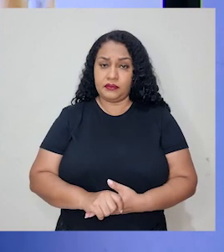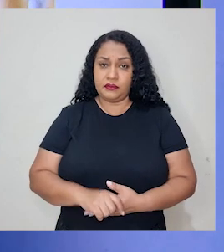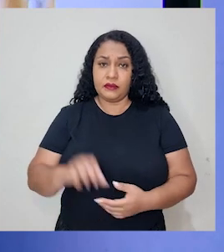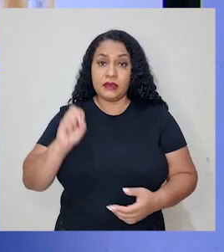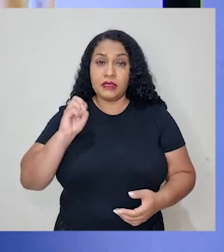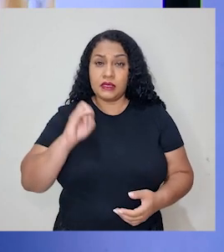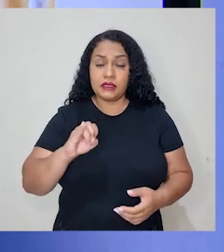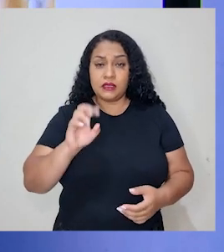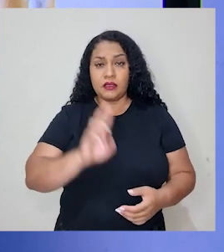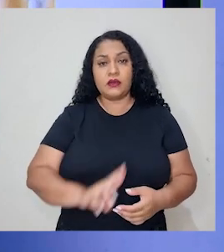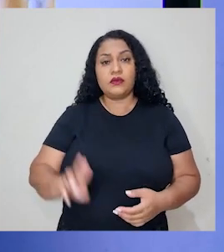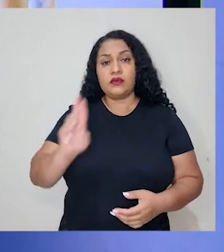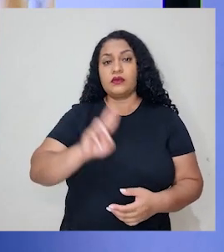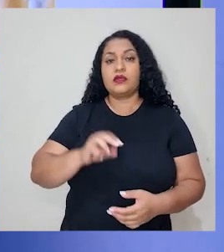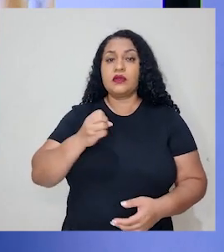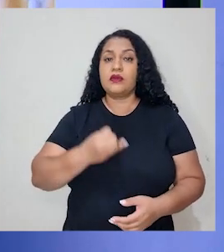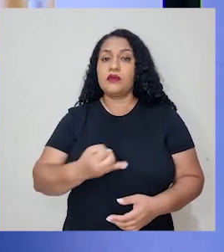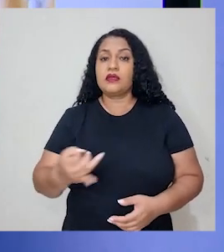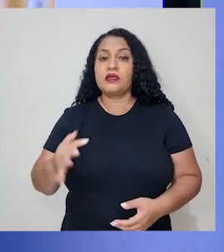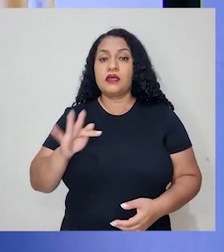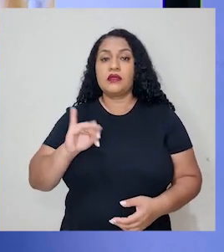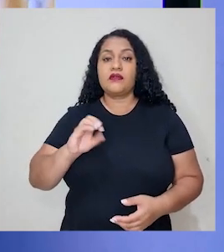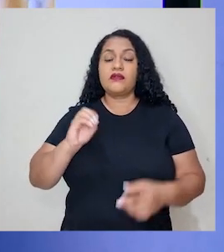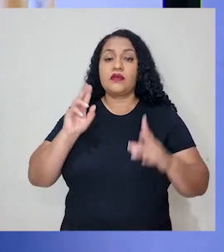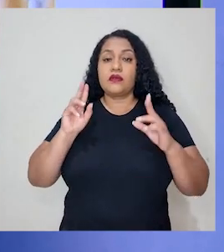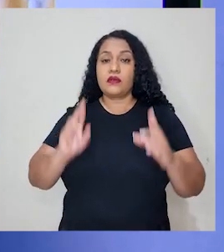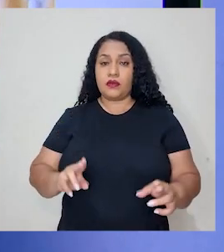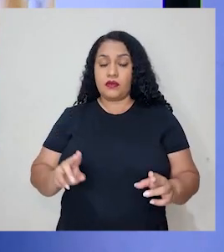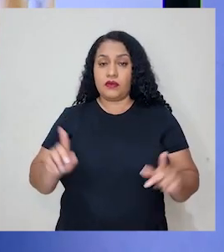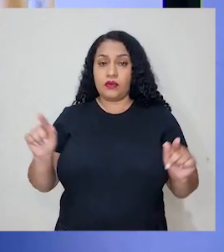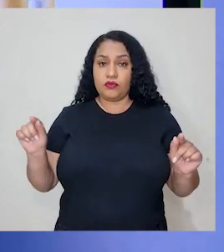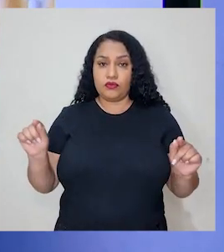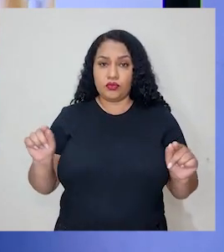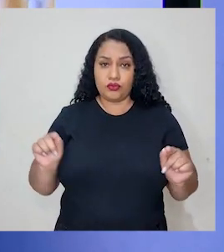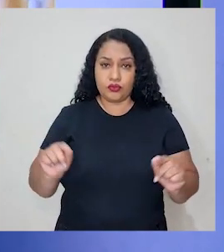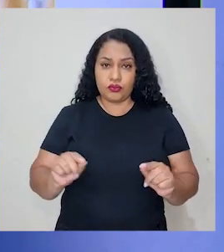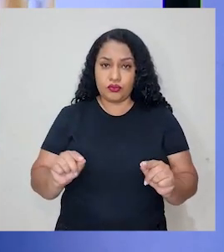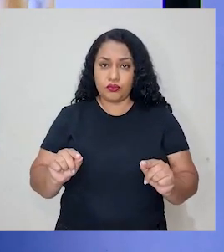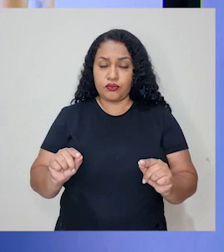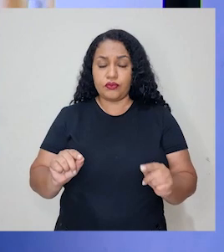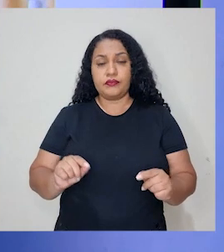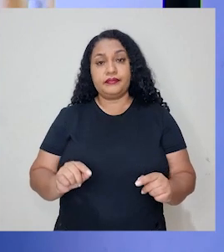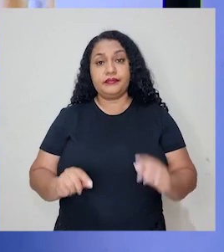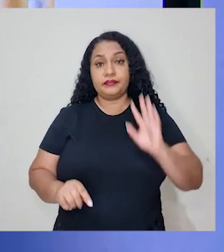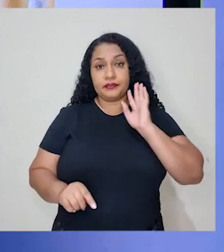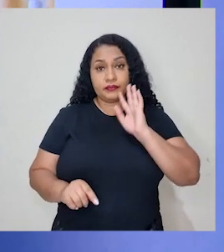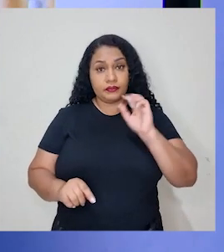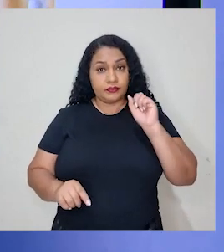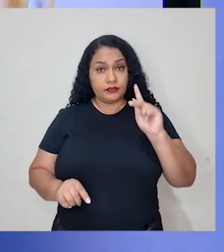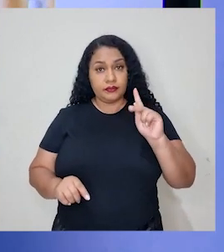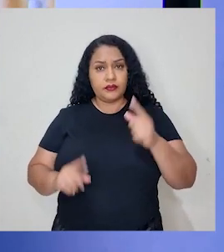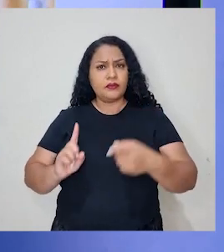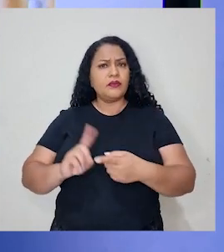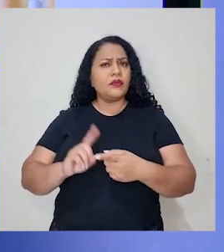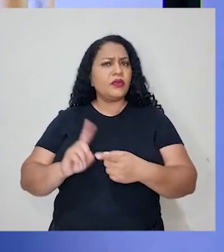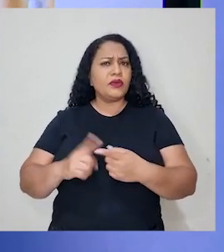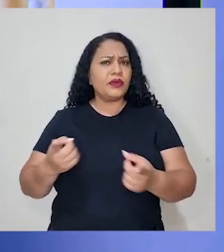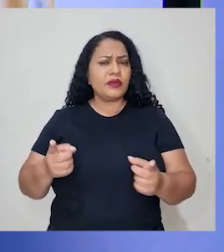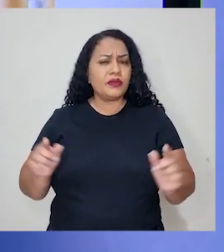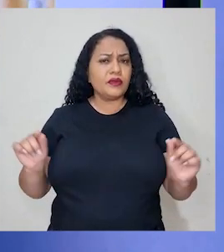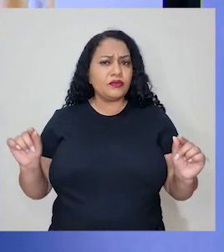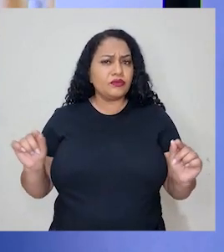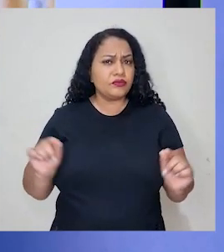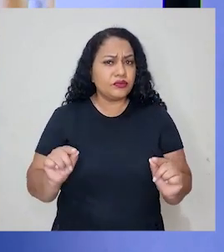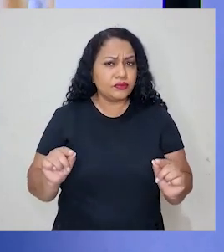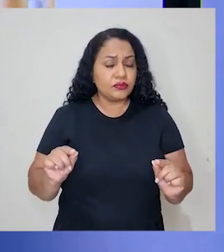sendo que é para ser utilizado a mesma quantidade de fio? O comprimento vai diminuir. Legal? Por que o comprimento vai